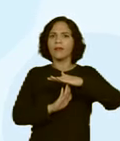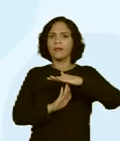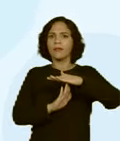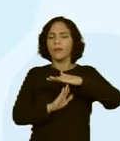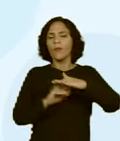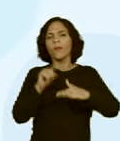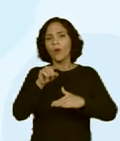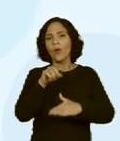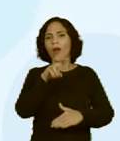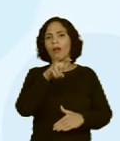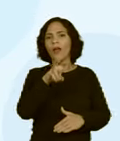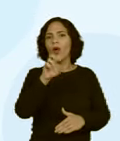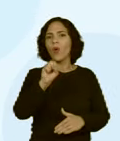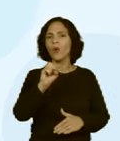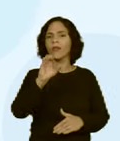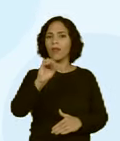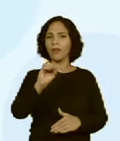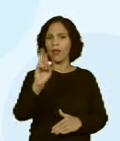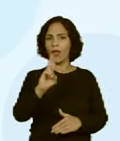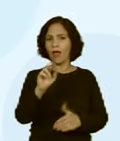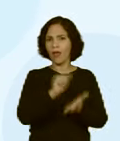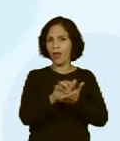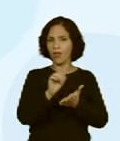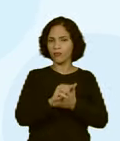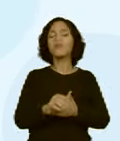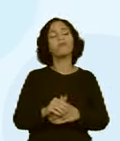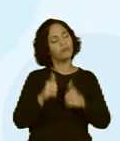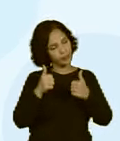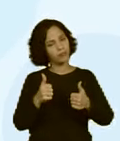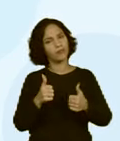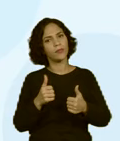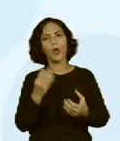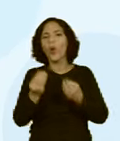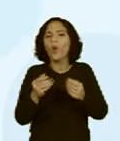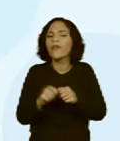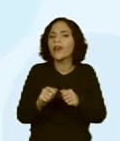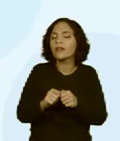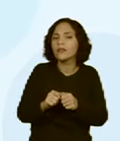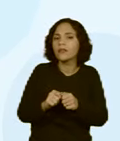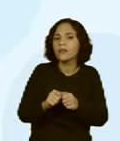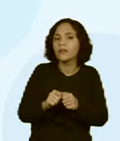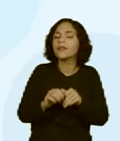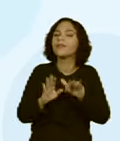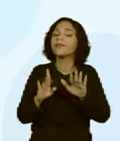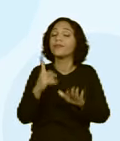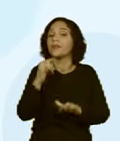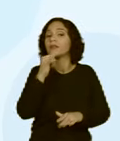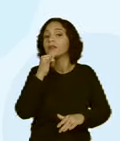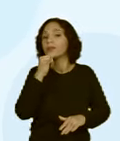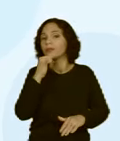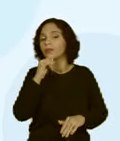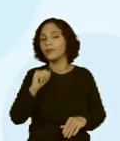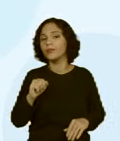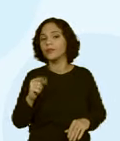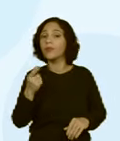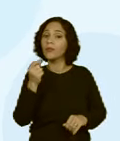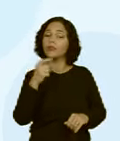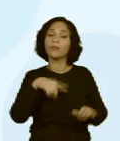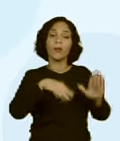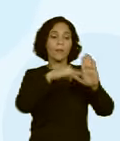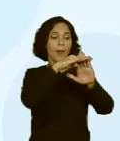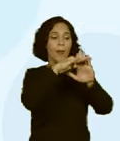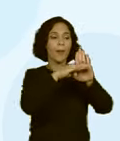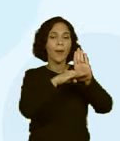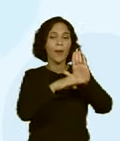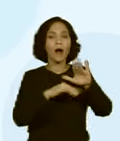teto de R$ 580 para gastar? Vamos. Como que a gente faz isso? Um exemplo, fazer uma lista